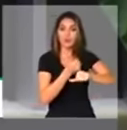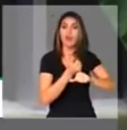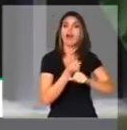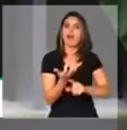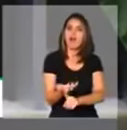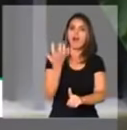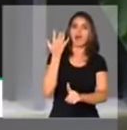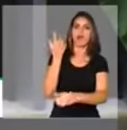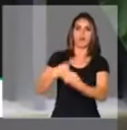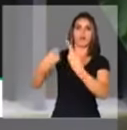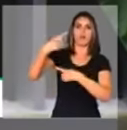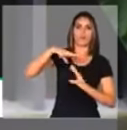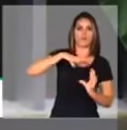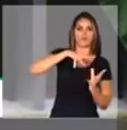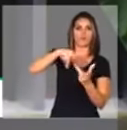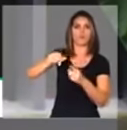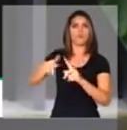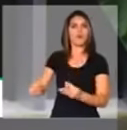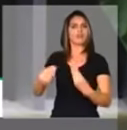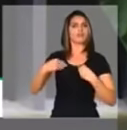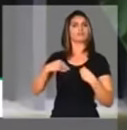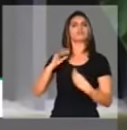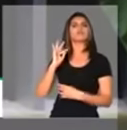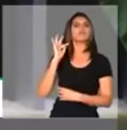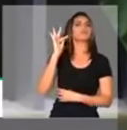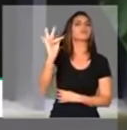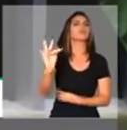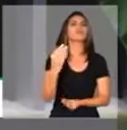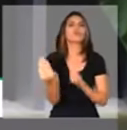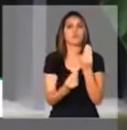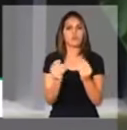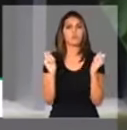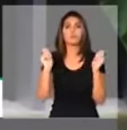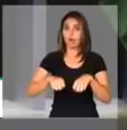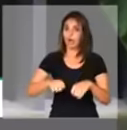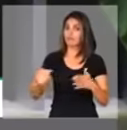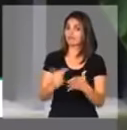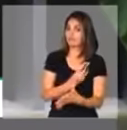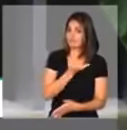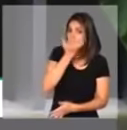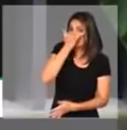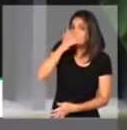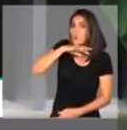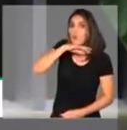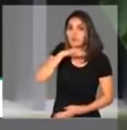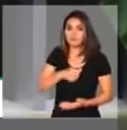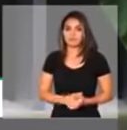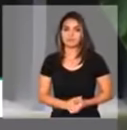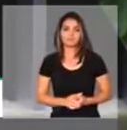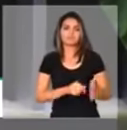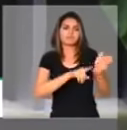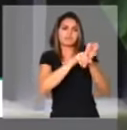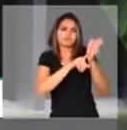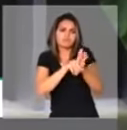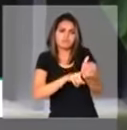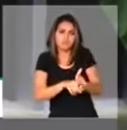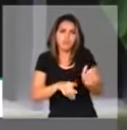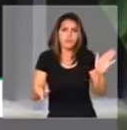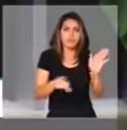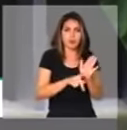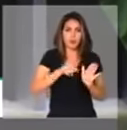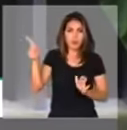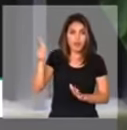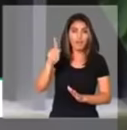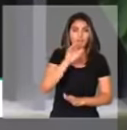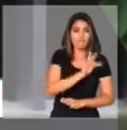mundo, mas também nos presenteiam com um futuro que pode ser catastrófico. A estimativa, segundo uma pesquisa feita em Oxford,